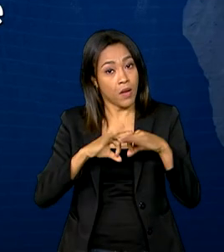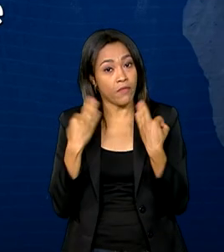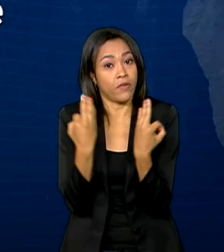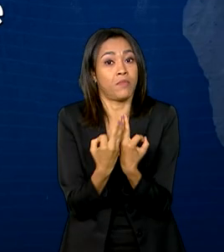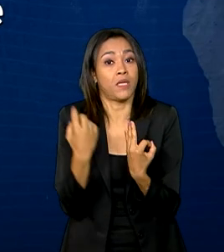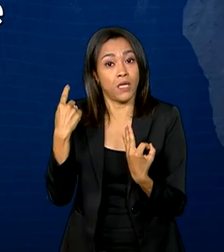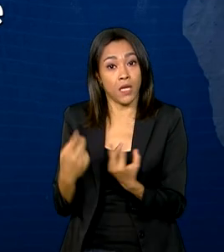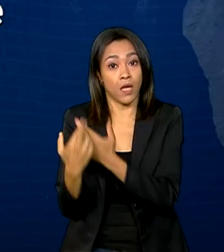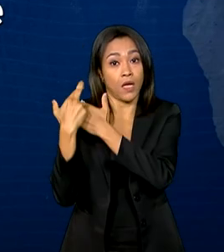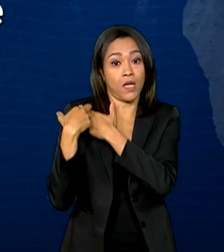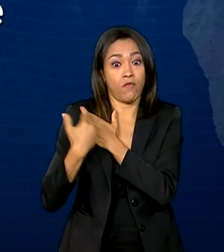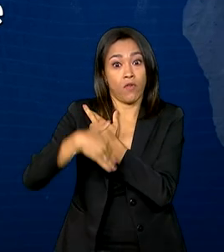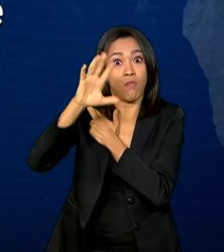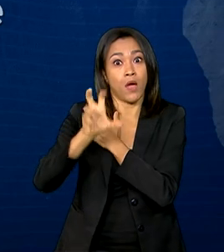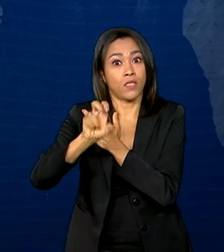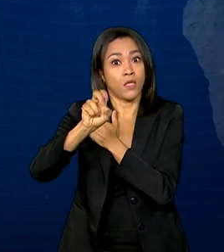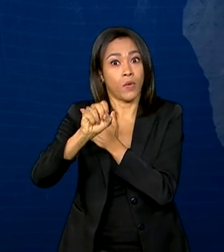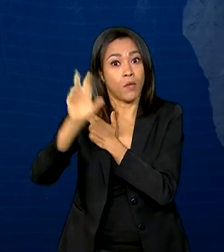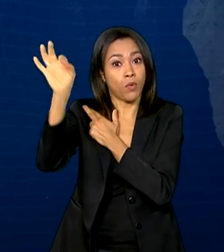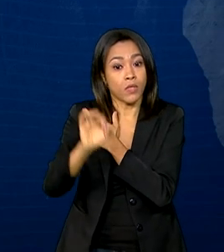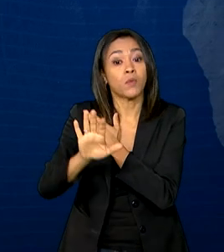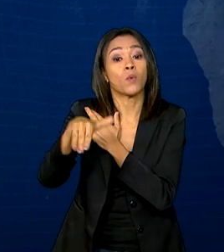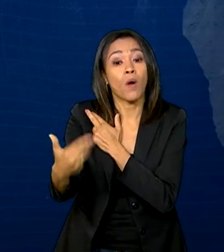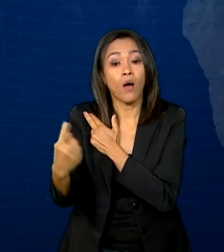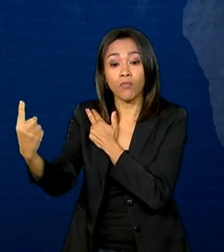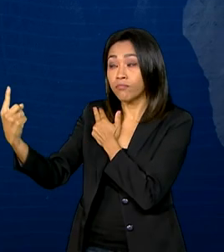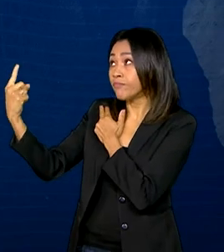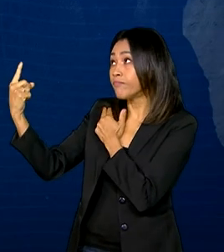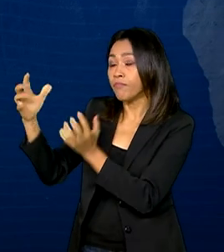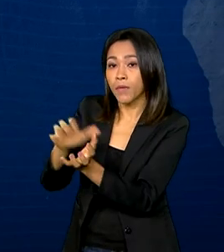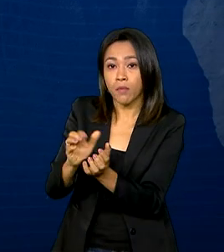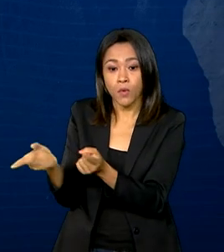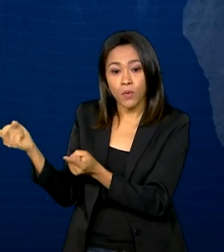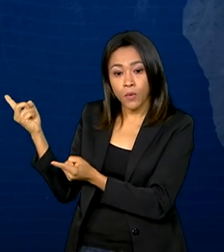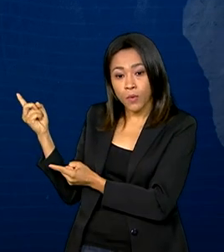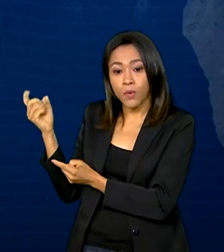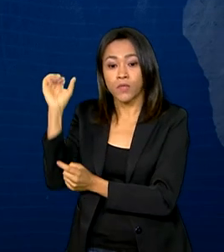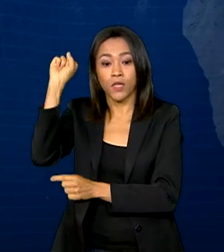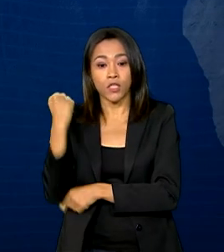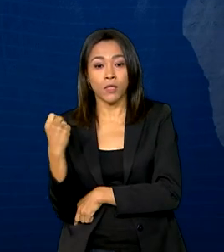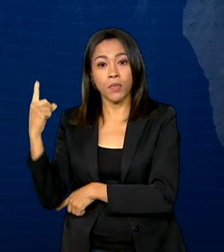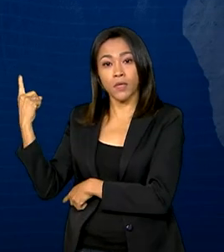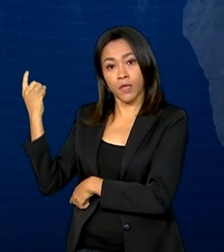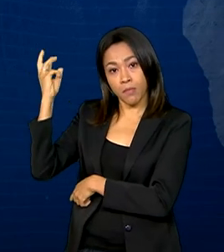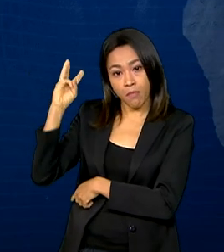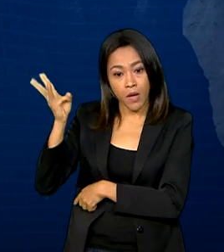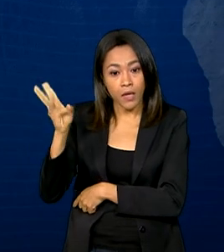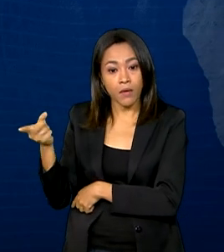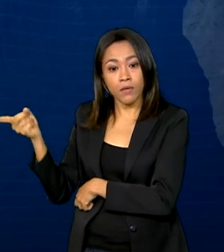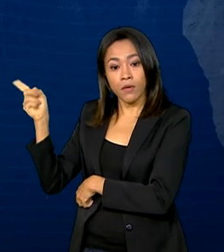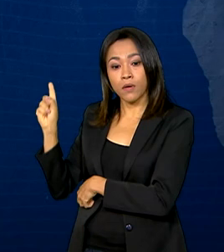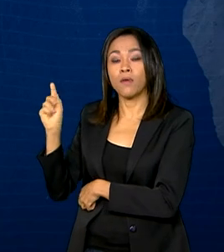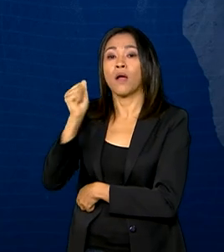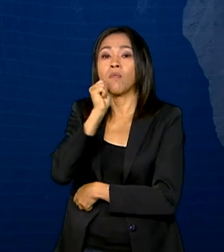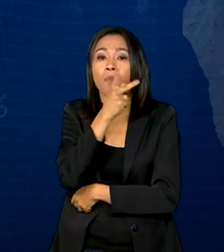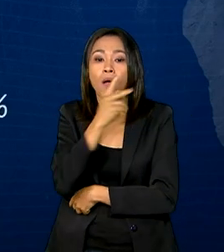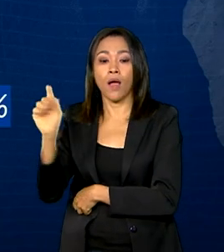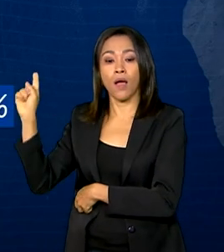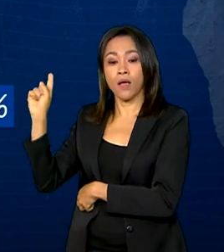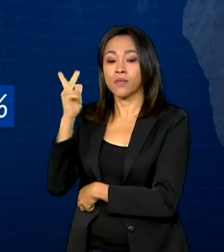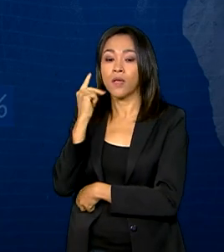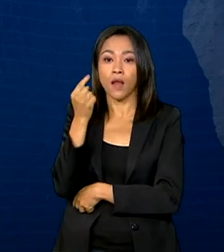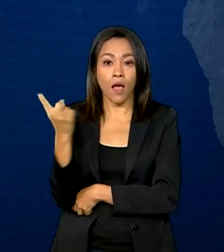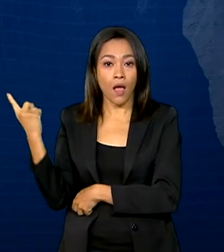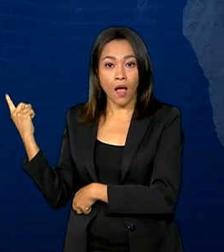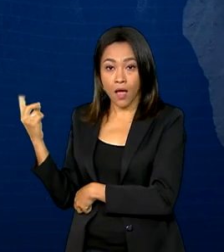foi maior que 50%. São eles, Pernambuco, Sergipe, Maranhão, Amapá, Ceará, Rio de